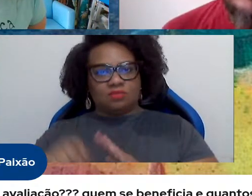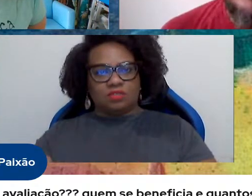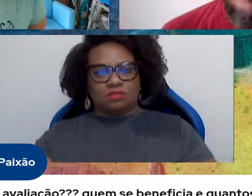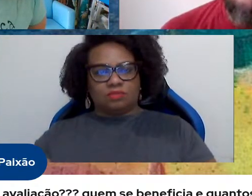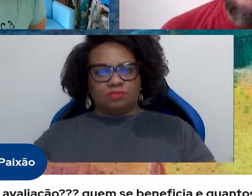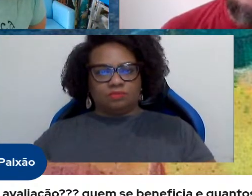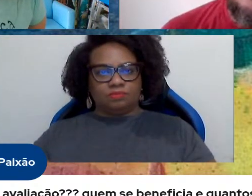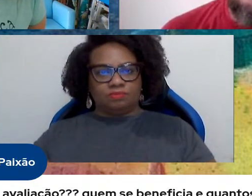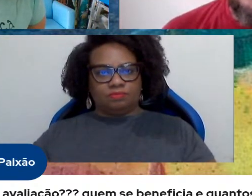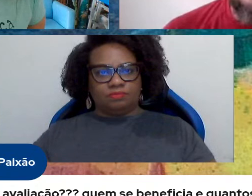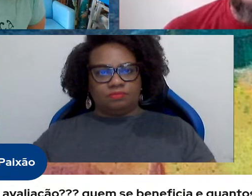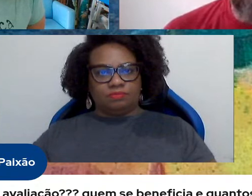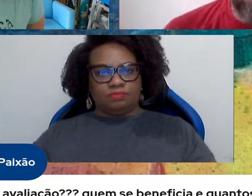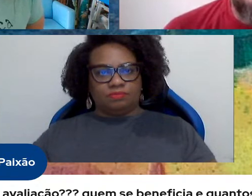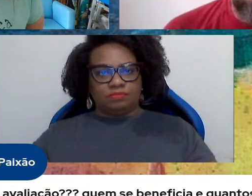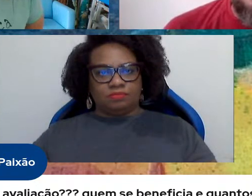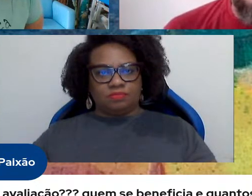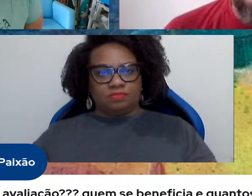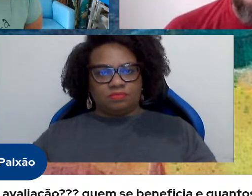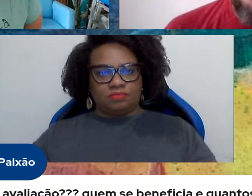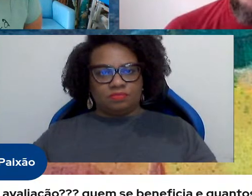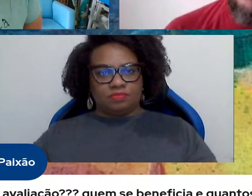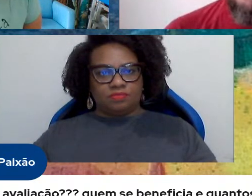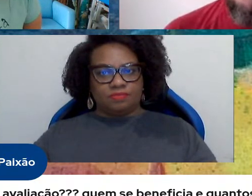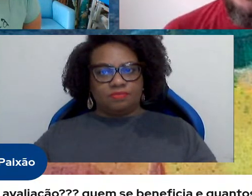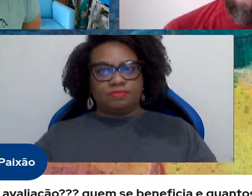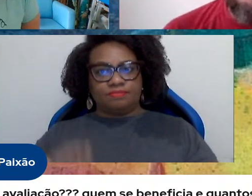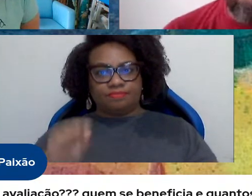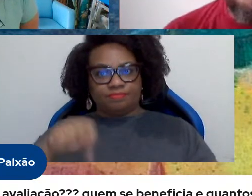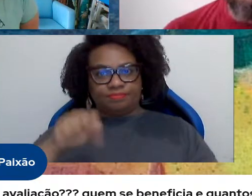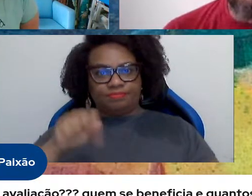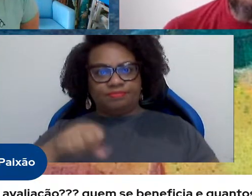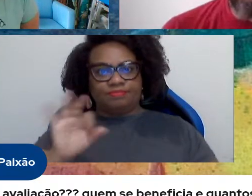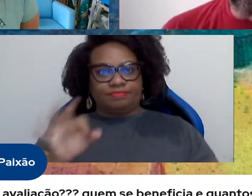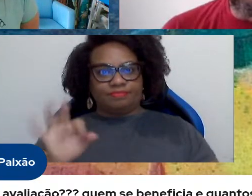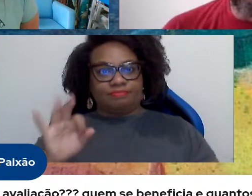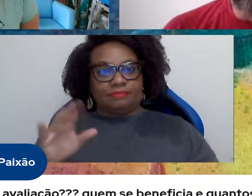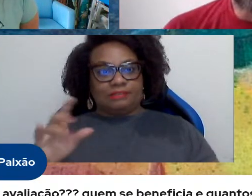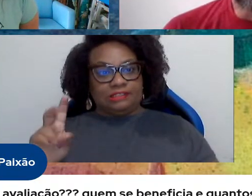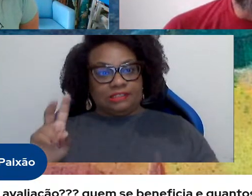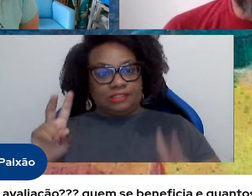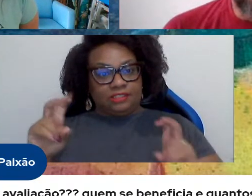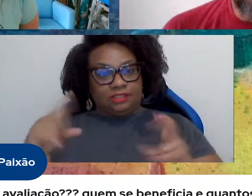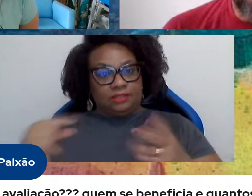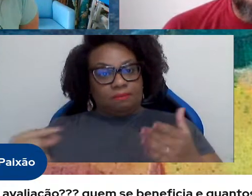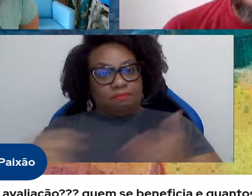É certo, é uma questão bem difícil, porque